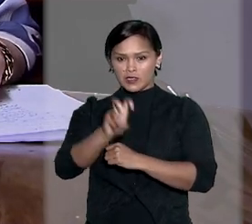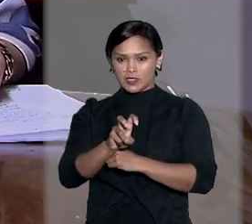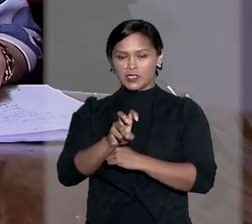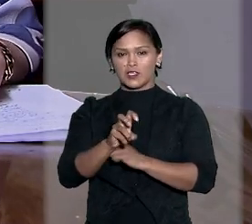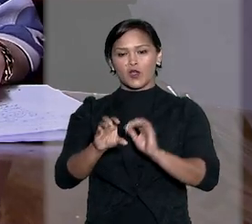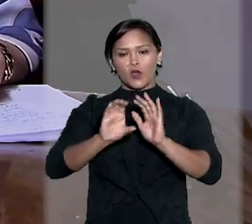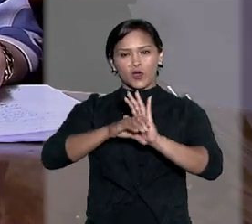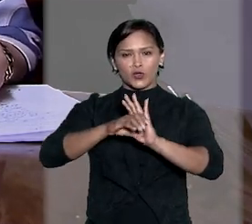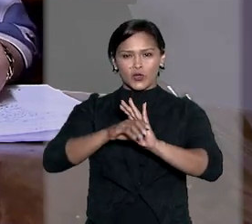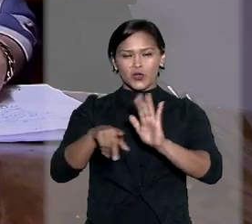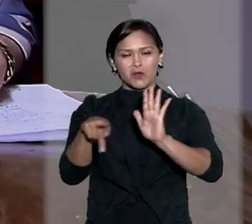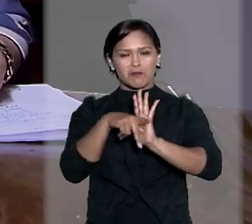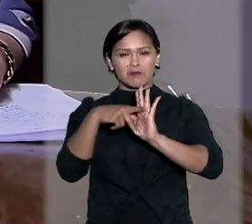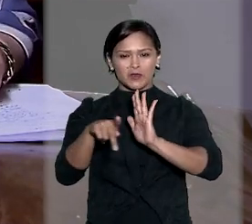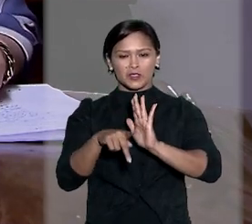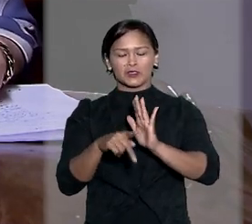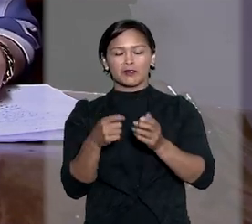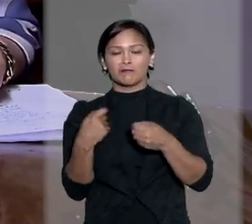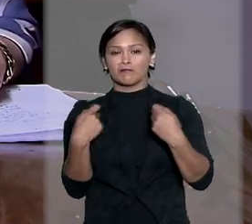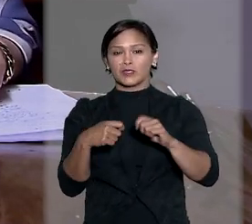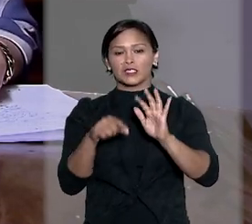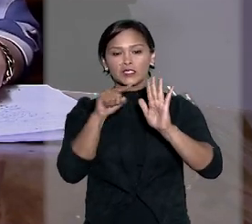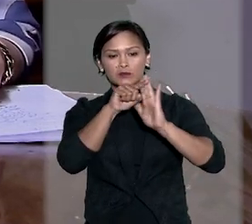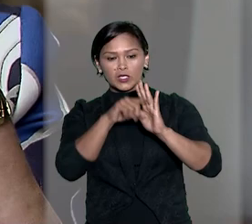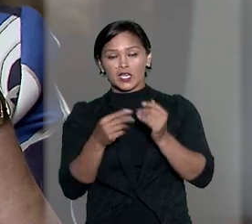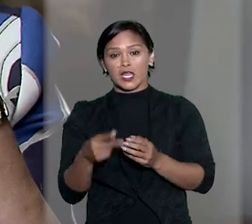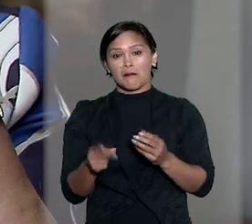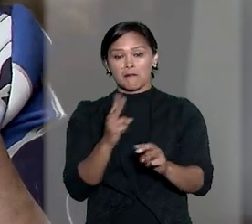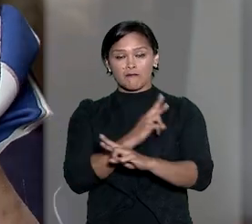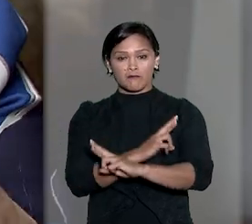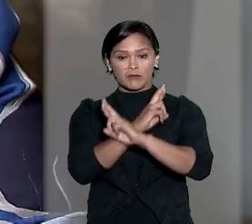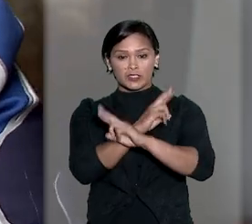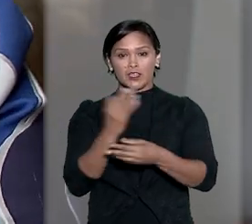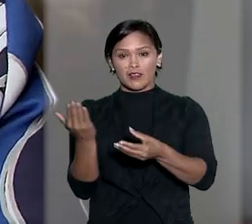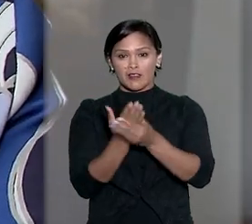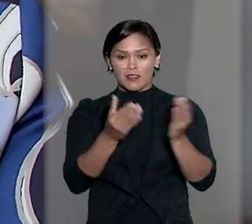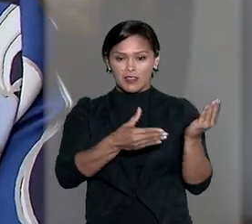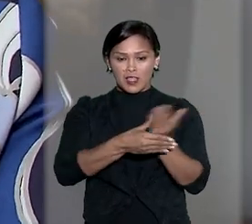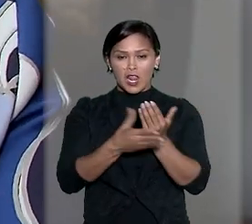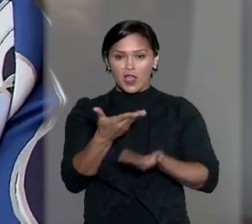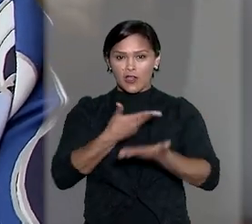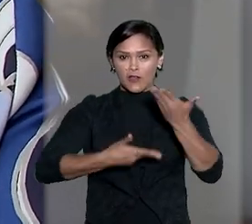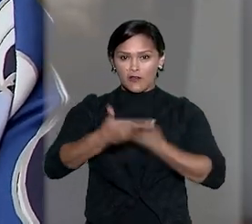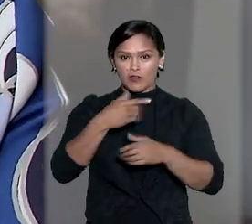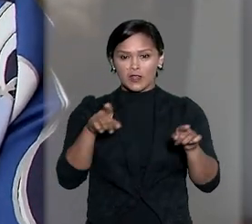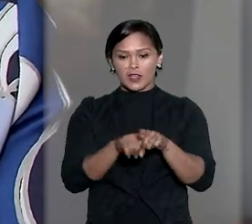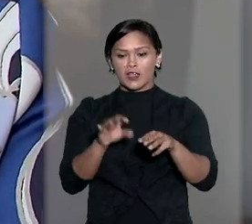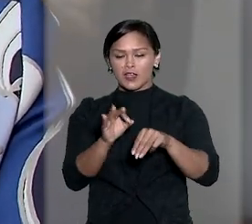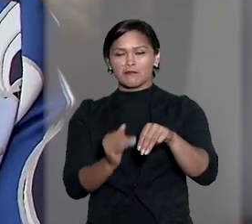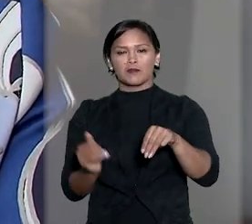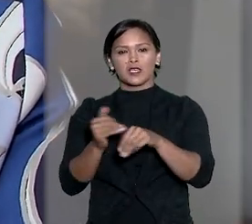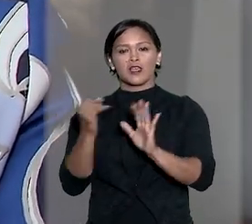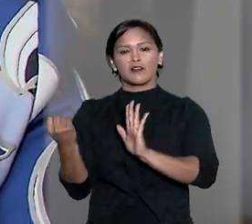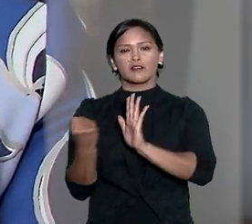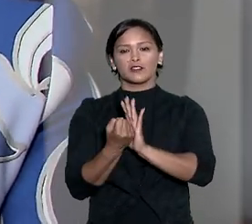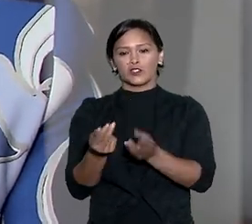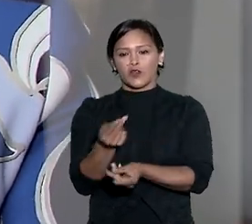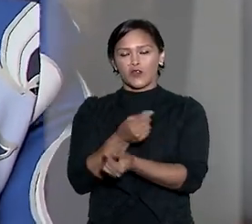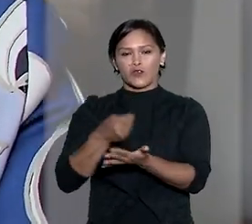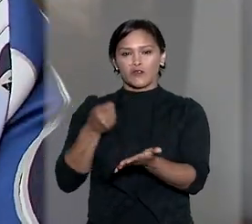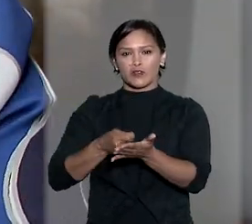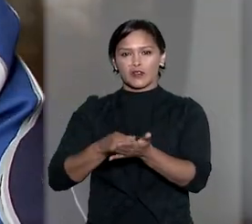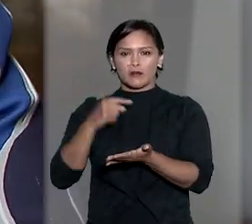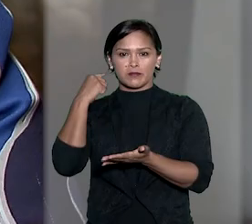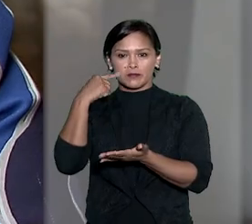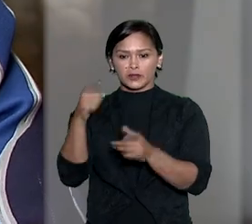do Código de Processo Civil a depender da presença da Fazenda Pública na LIDE. Dessa forma, a ministra fixou os honorários